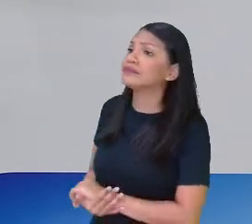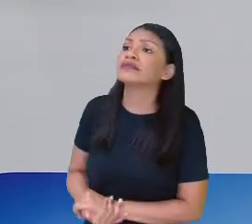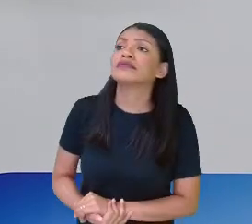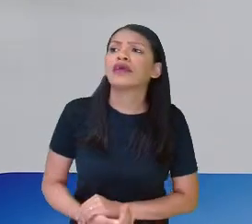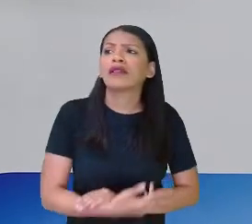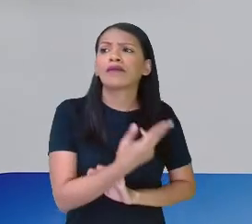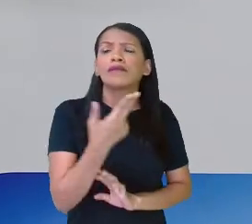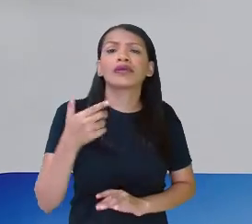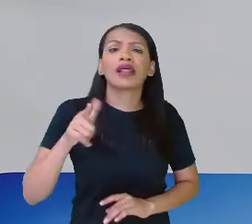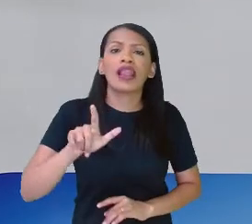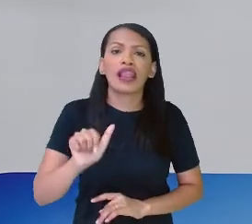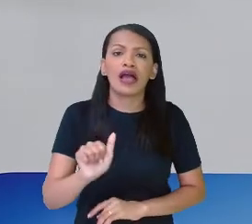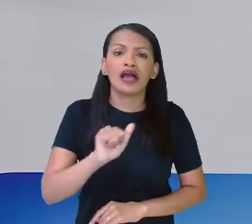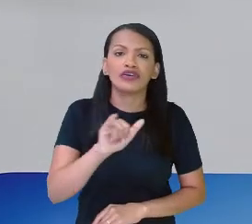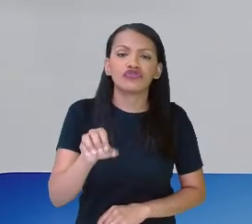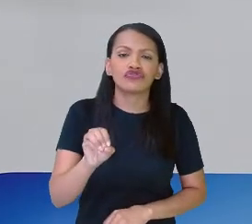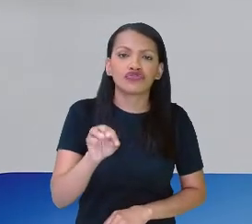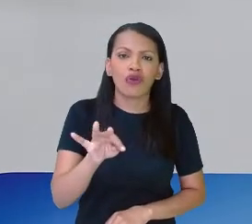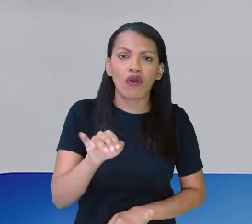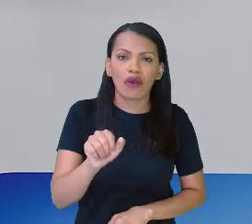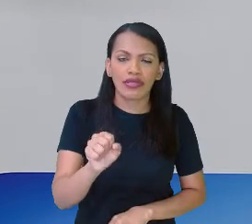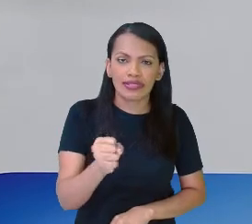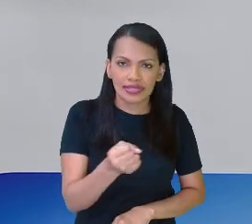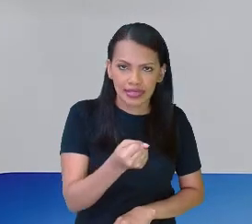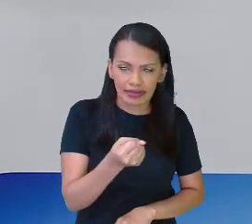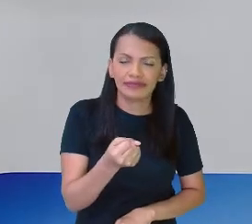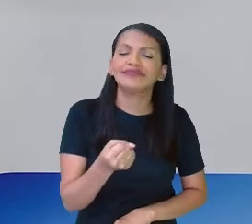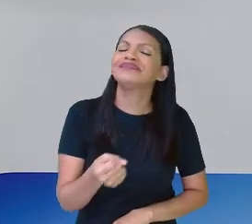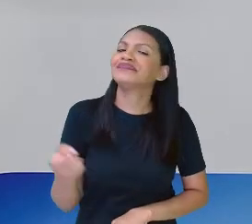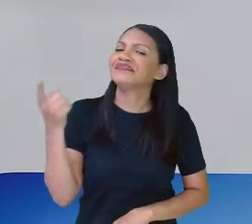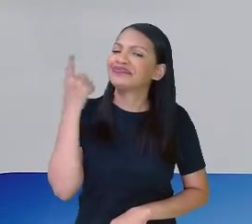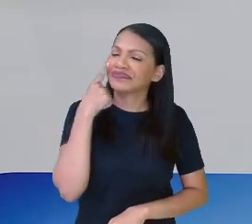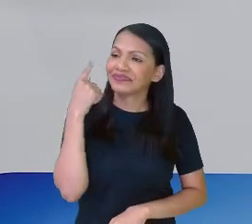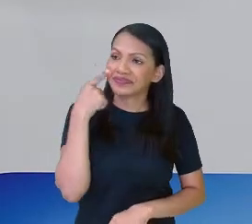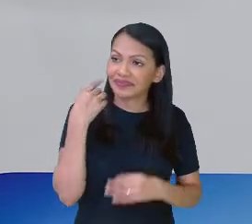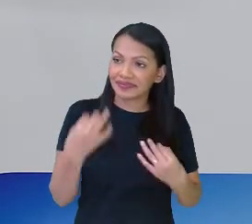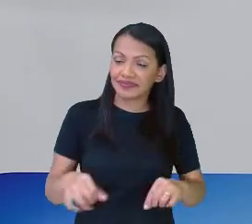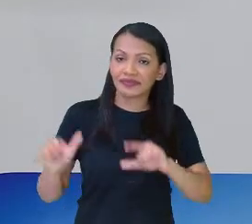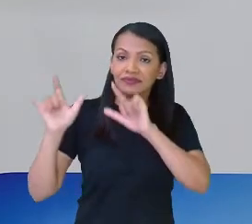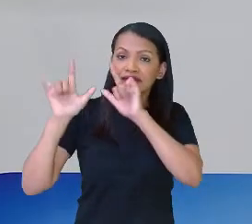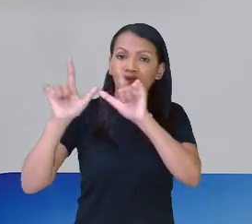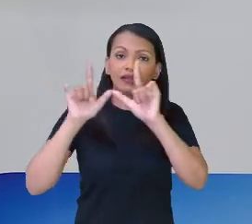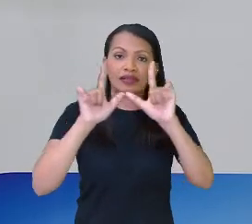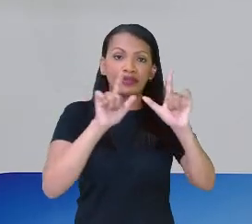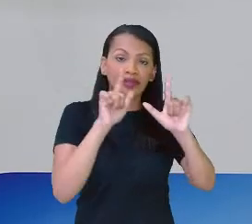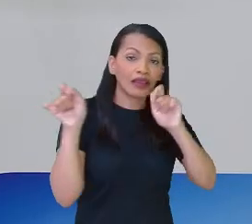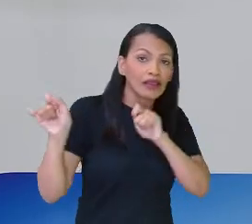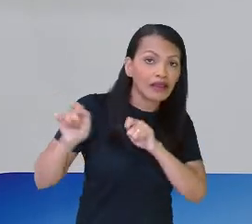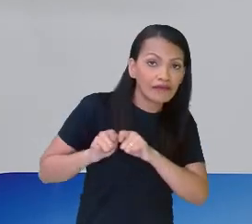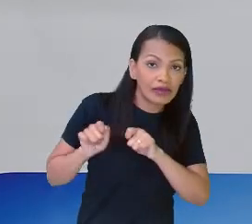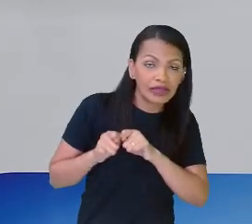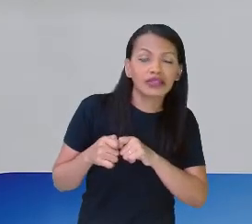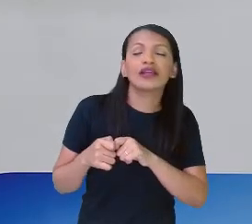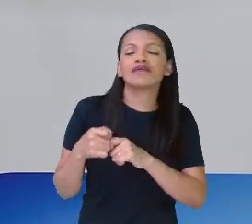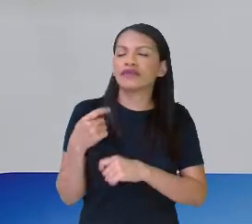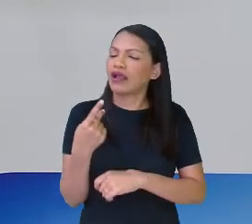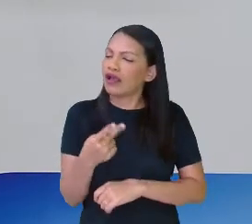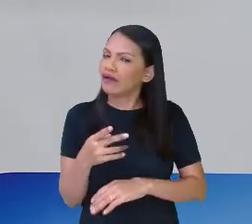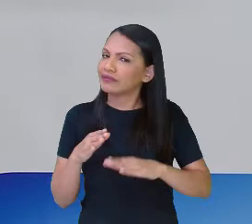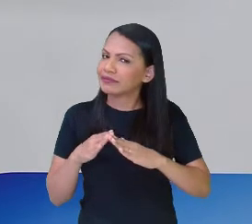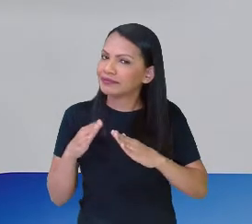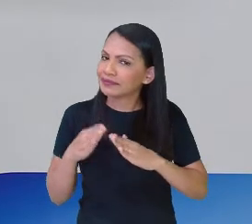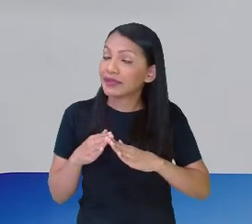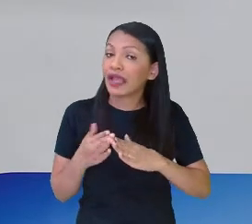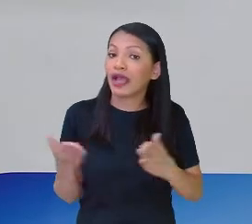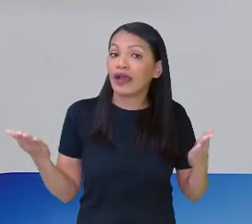lajota. E as pessoas, às vezes, colocam assim nas áreas externas de suas casas. E ele está fazendo isso na sua casa. Aí, a